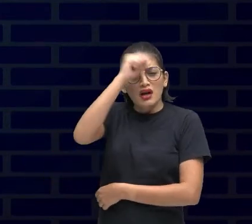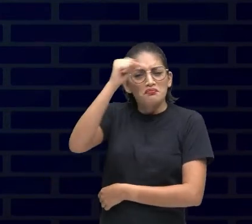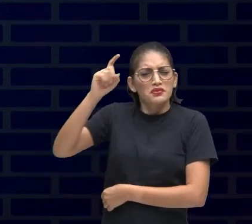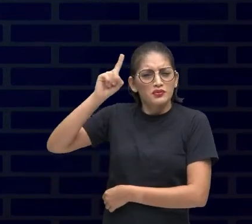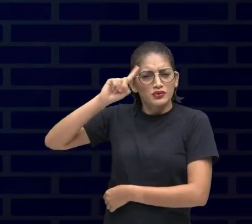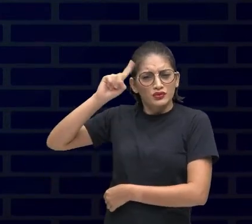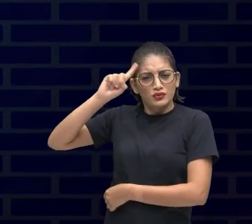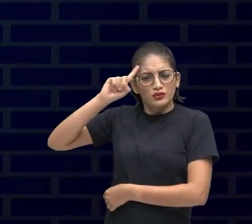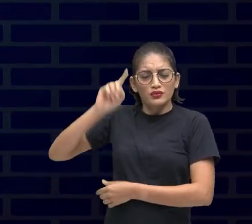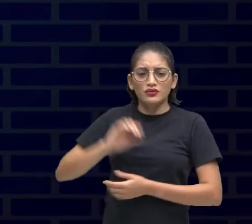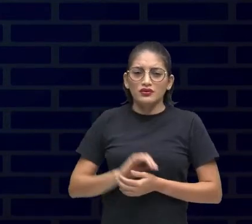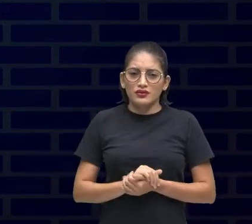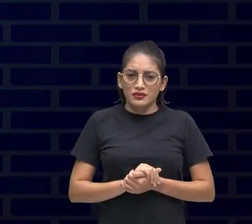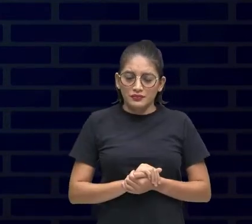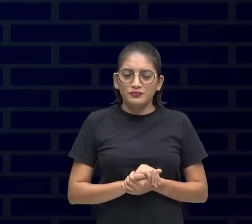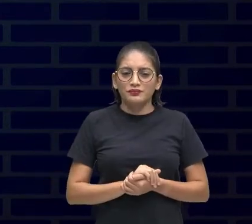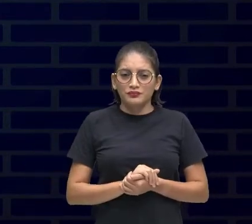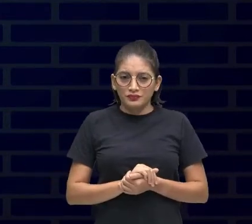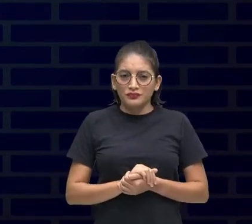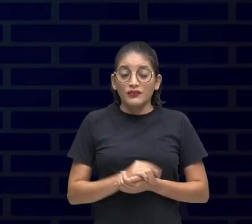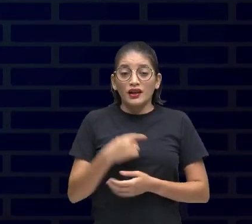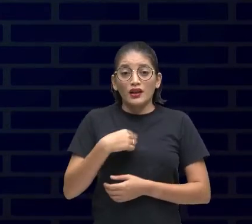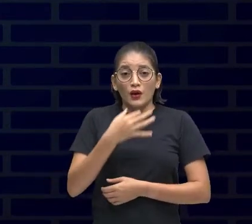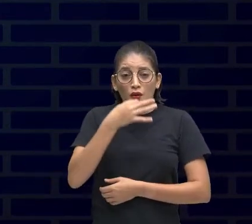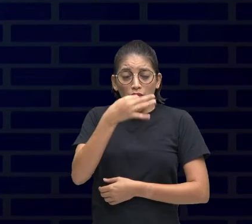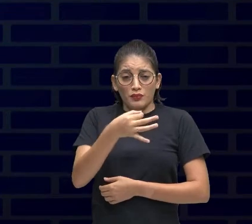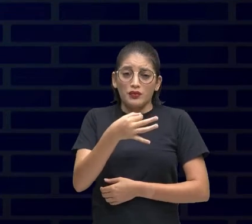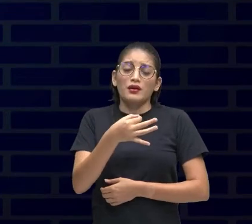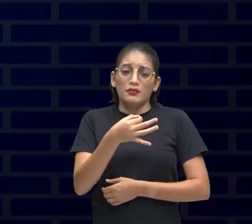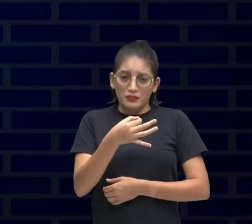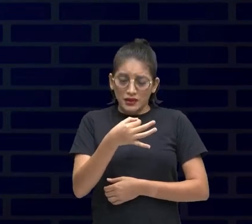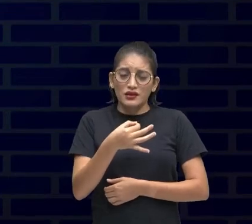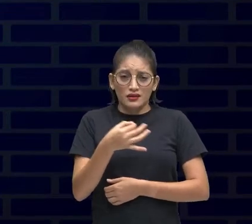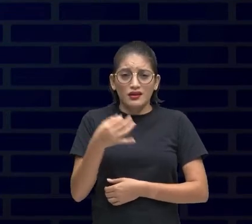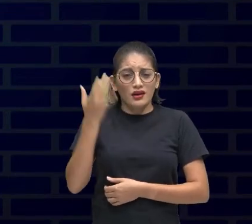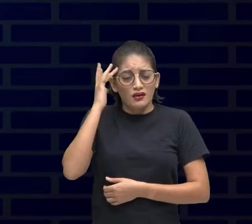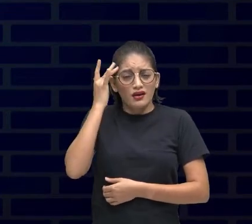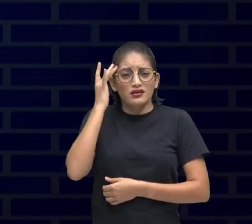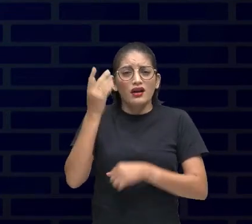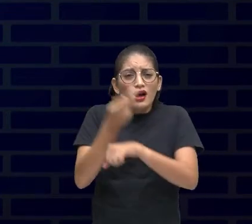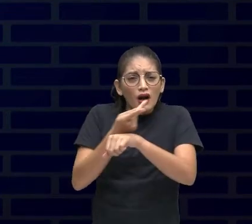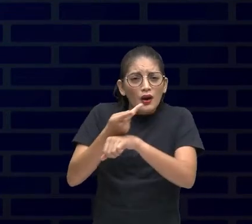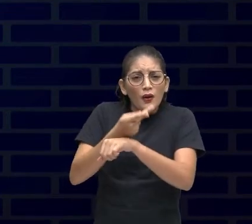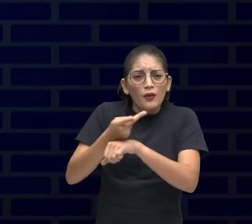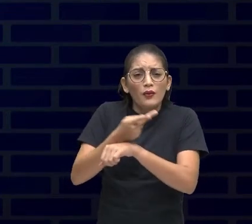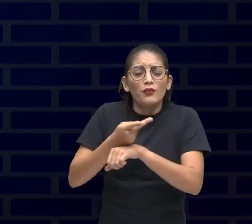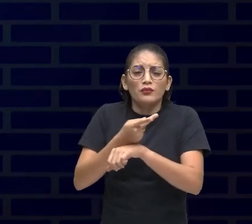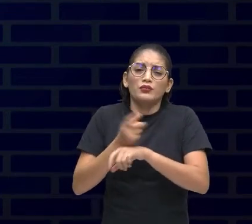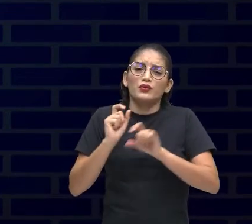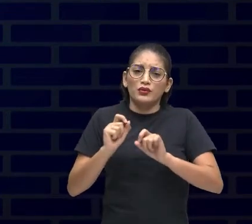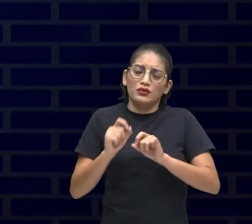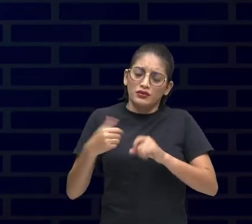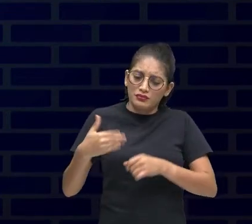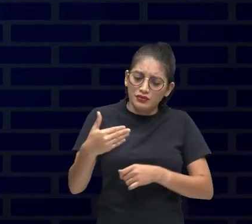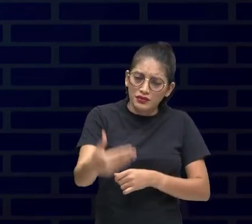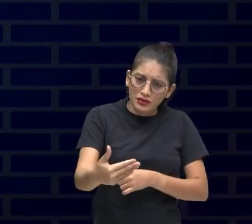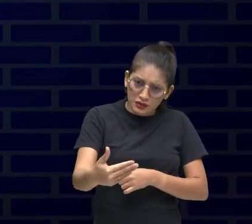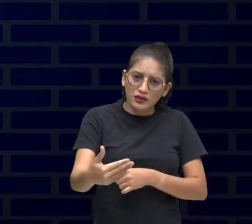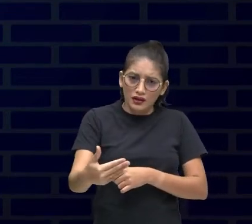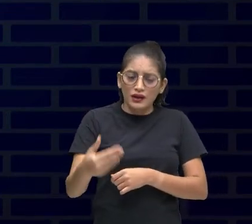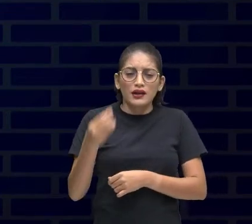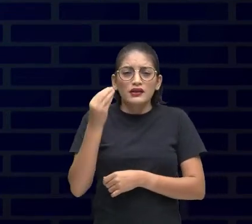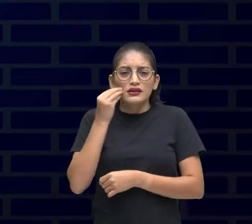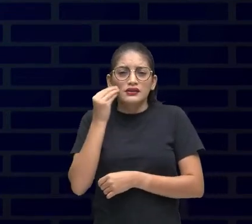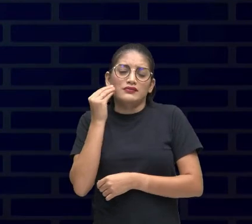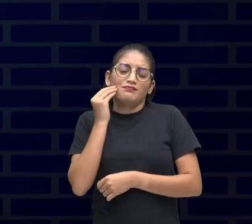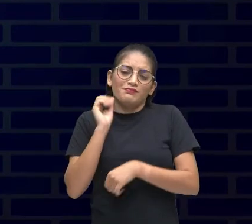Bem, logo no início eu pensava que por ser professora de física Era só passar o conteúdo e pronto O estudante já estava